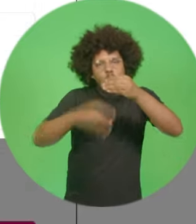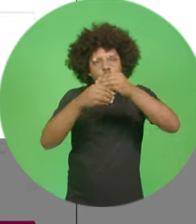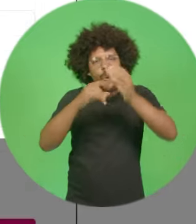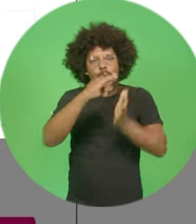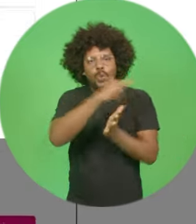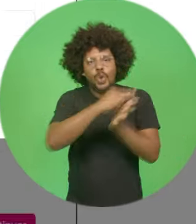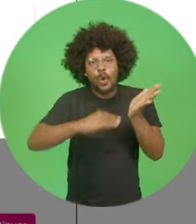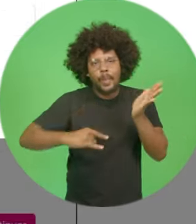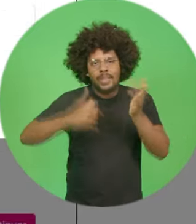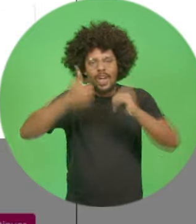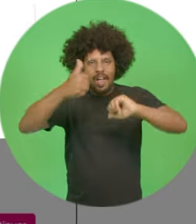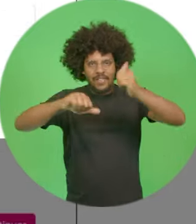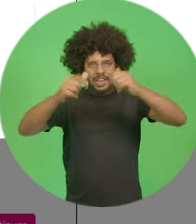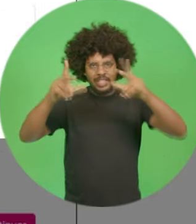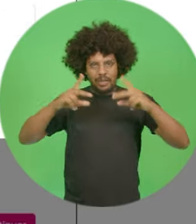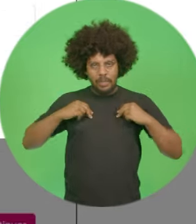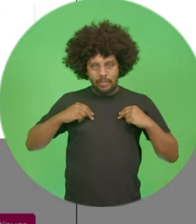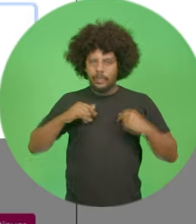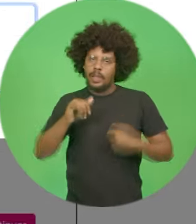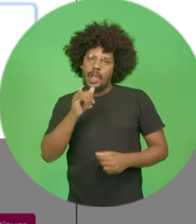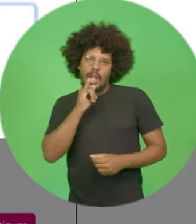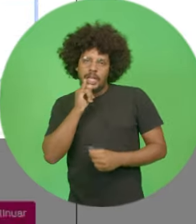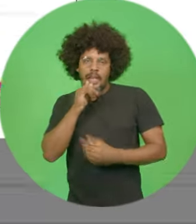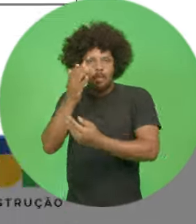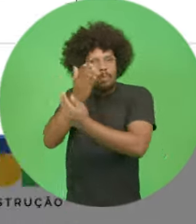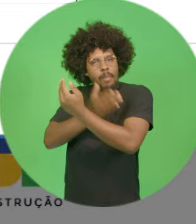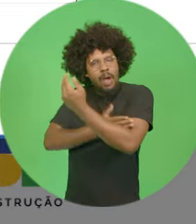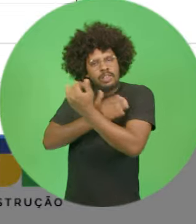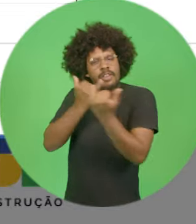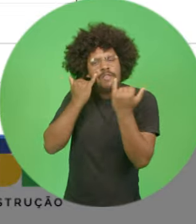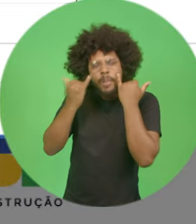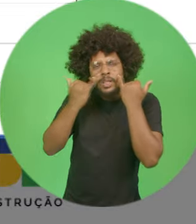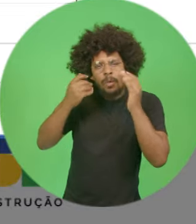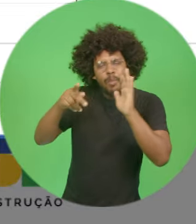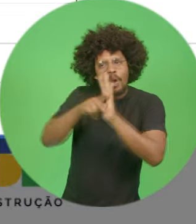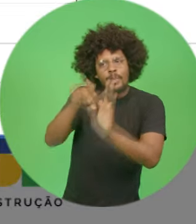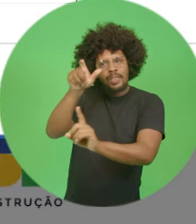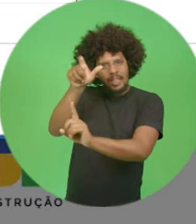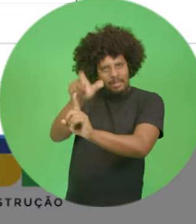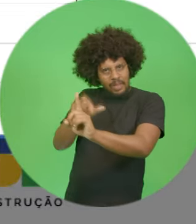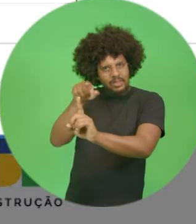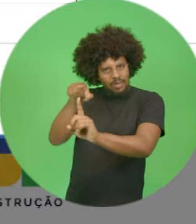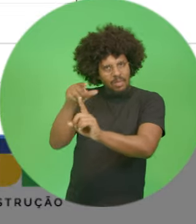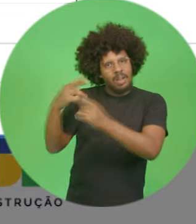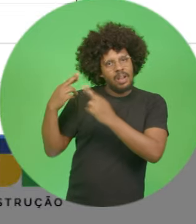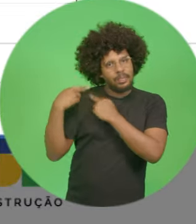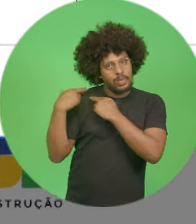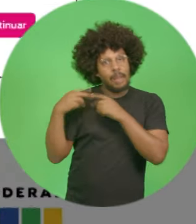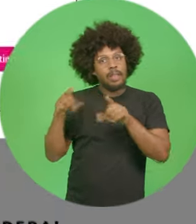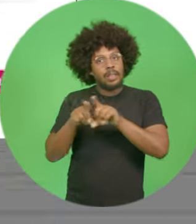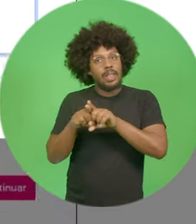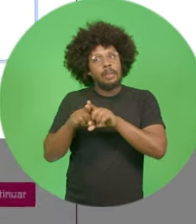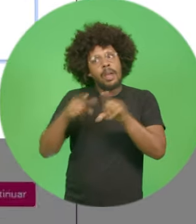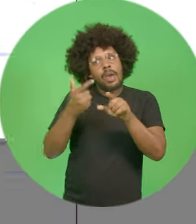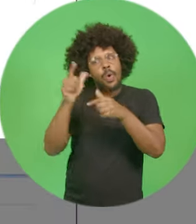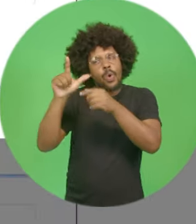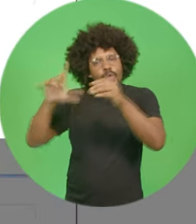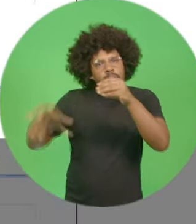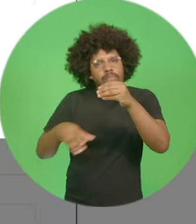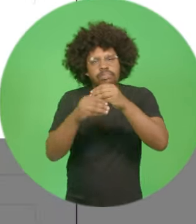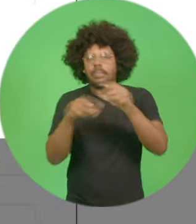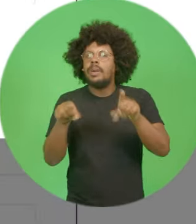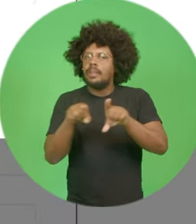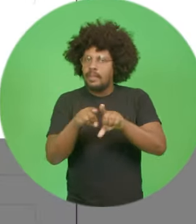específicos para avaliação de mérito, como o dossiê do agente cultural e outros. É importante